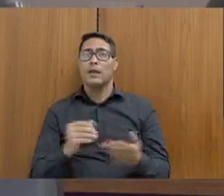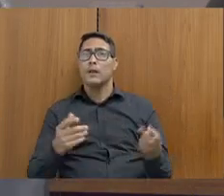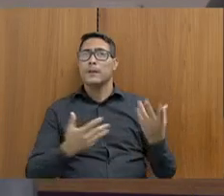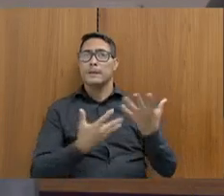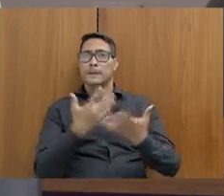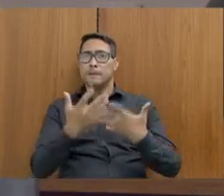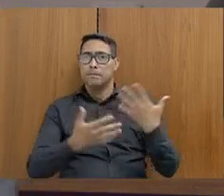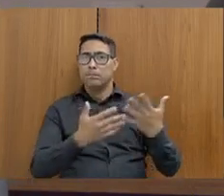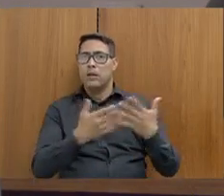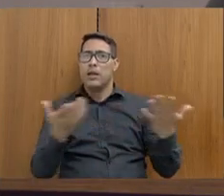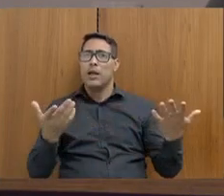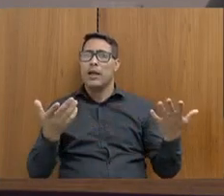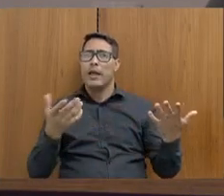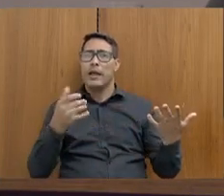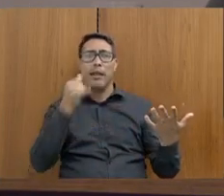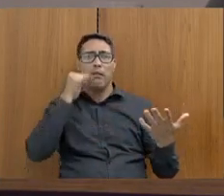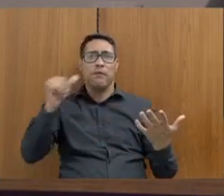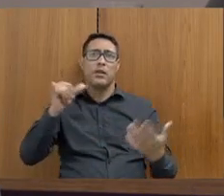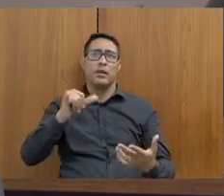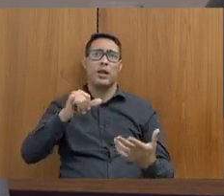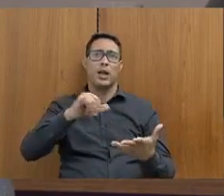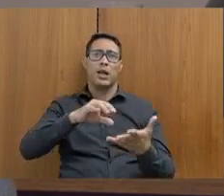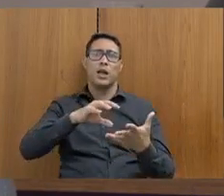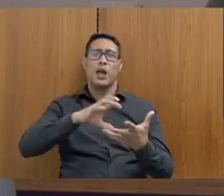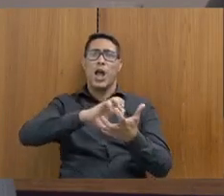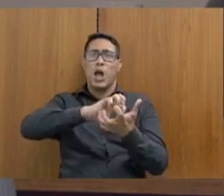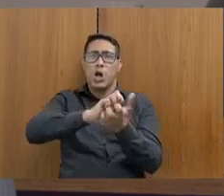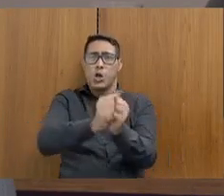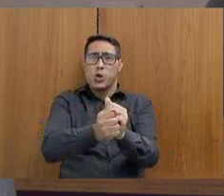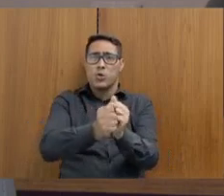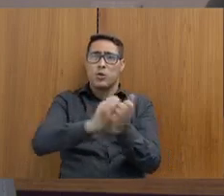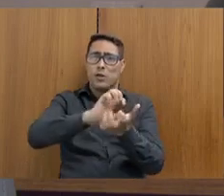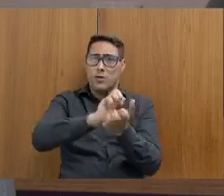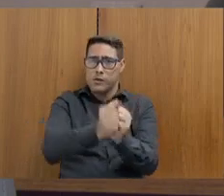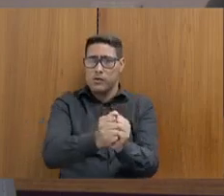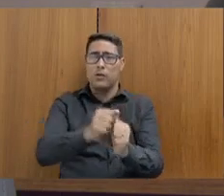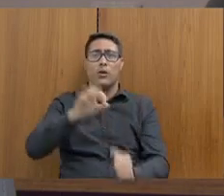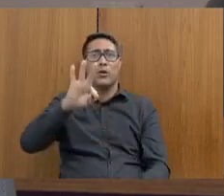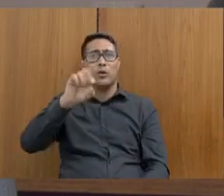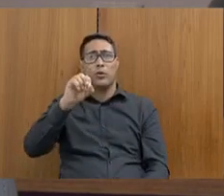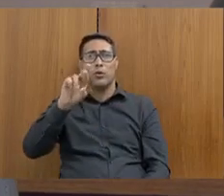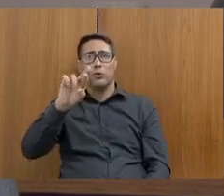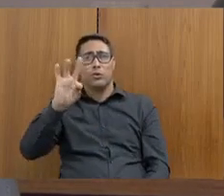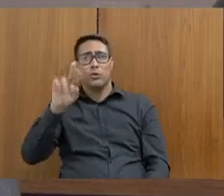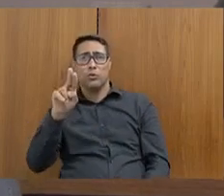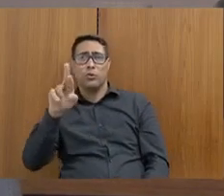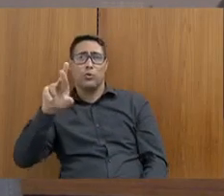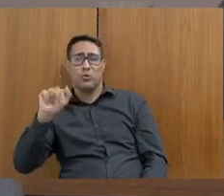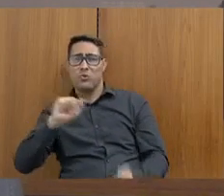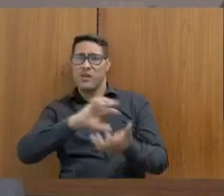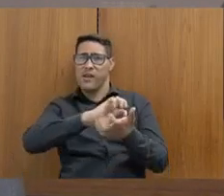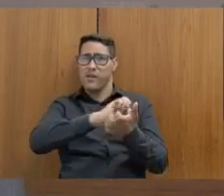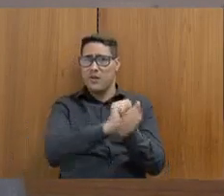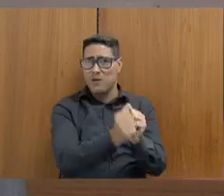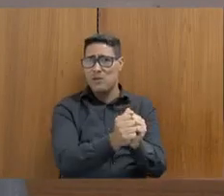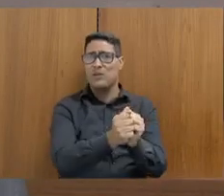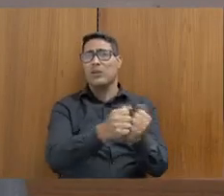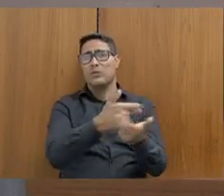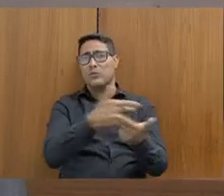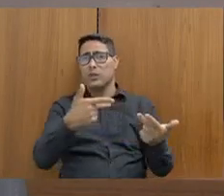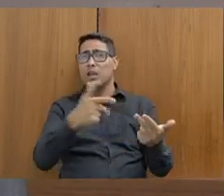enfrentamento à tortura, que se dão principalmente nas unidades prisionais do Estado, que tiveram uma alta de